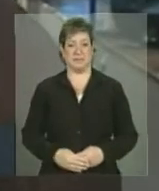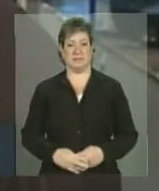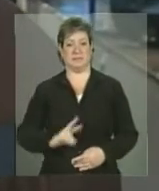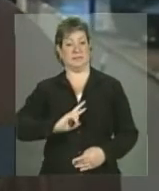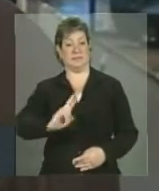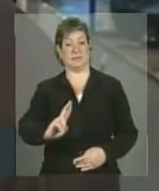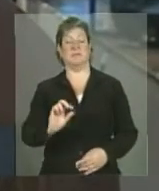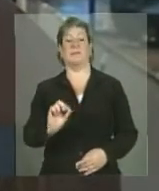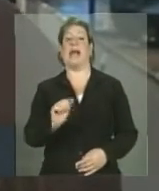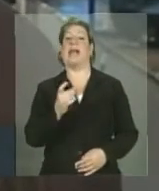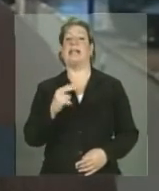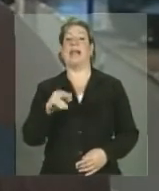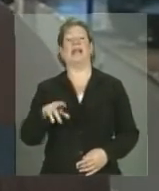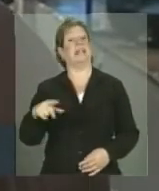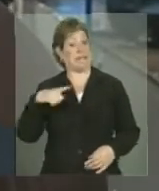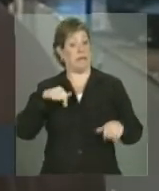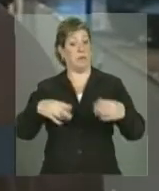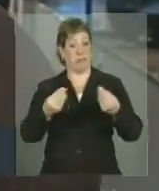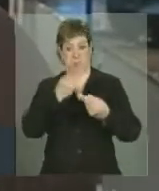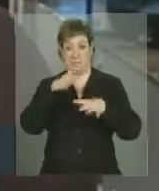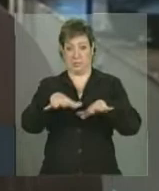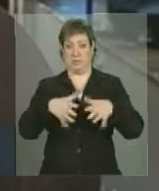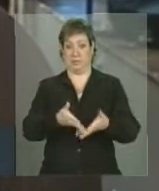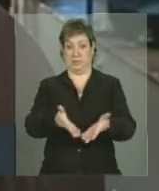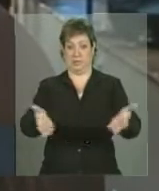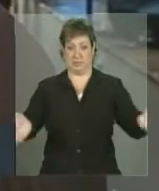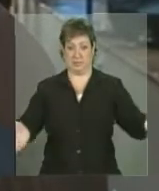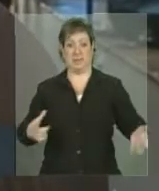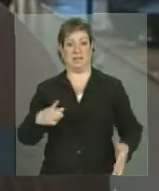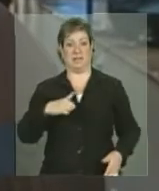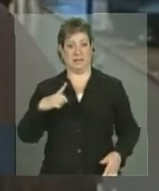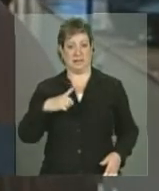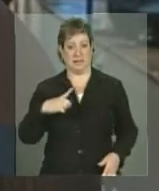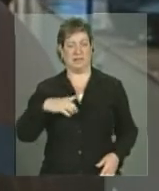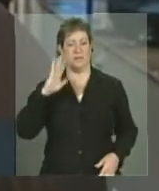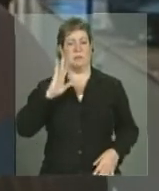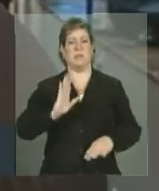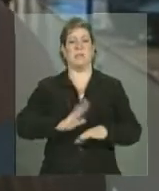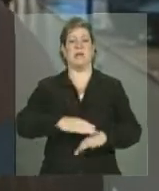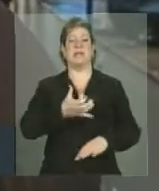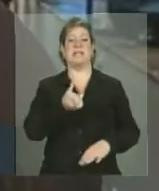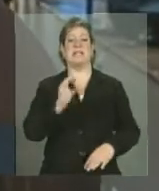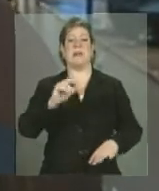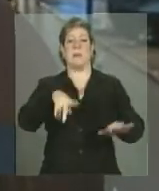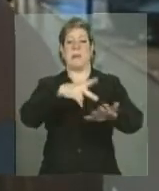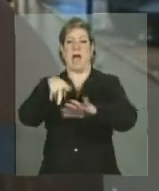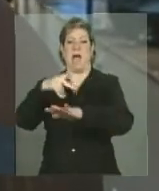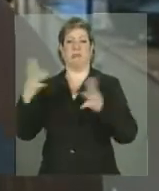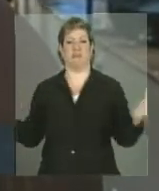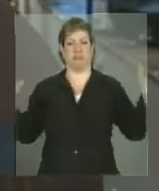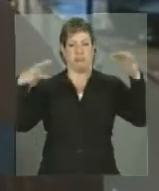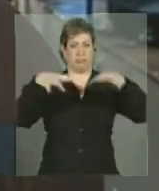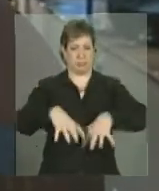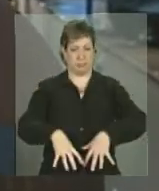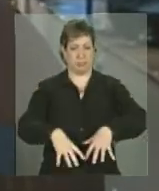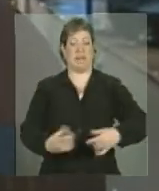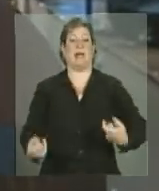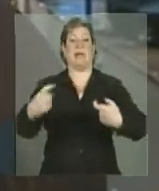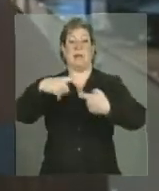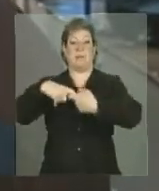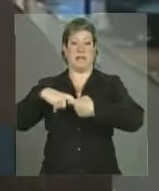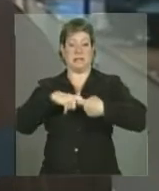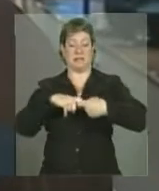Adriana, já tem bastante gente aqui no auditório, de mais de 60 países. A parceria para o governo